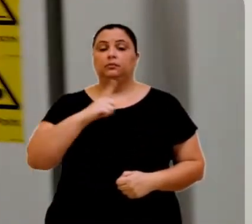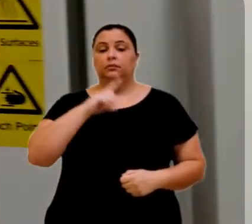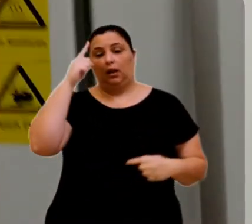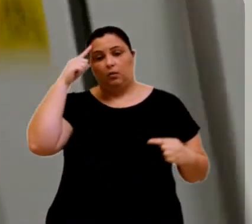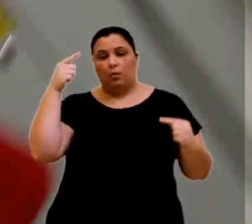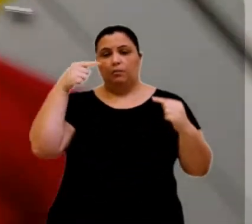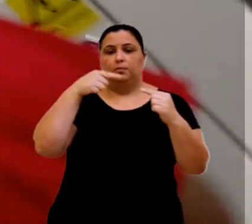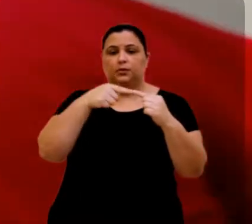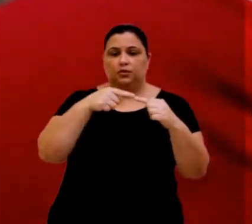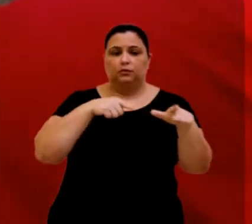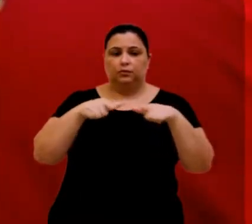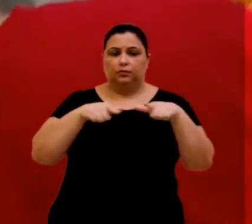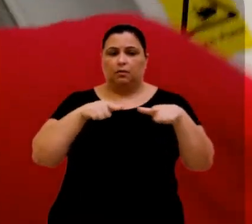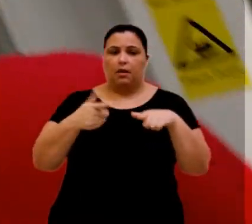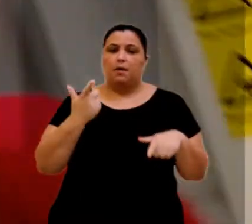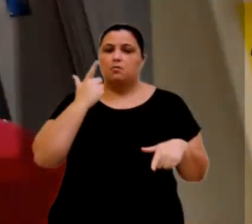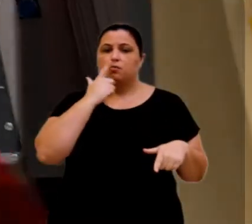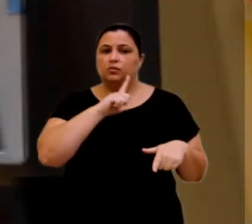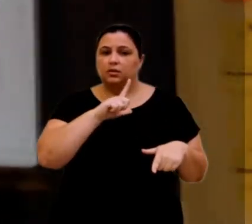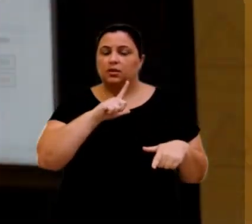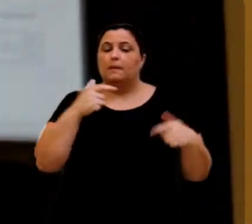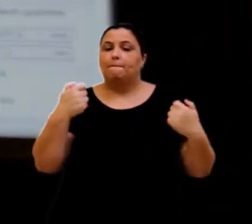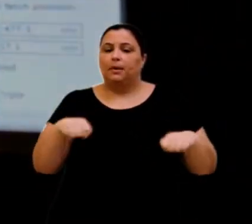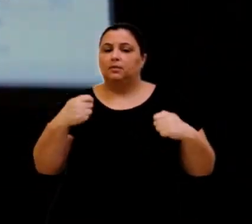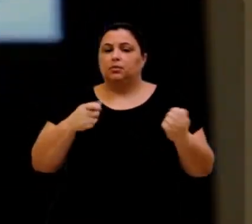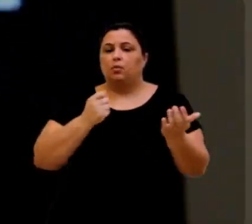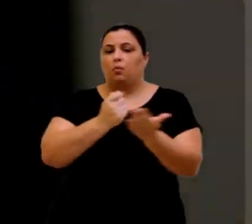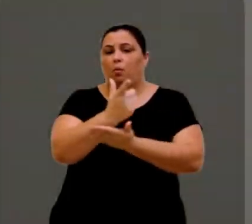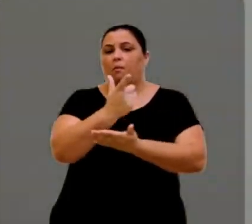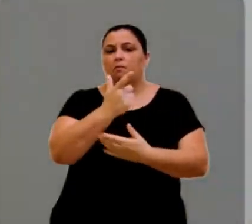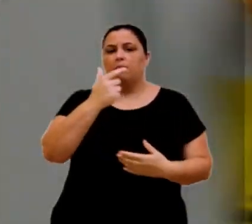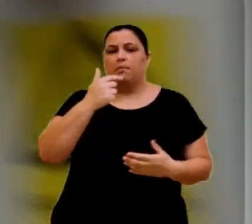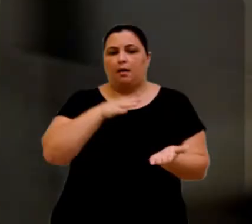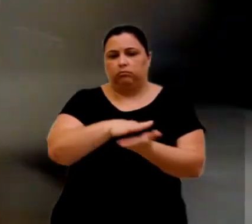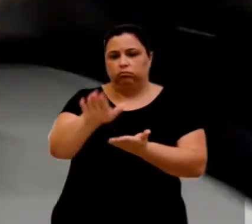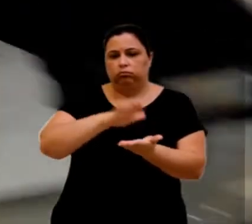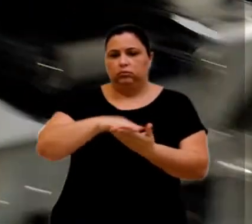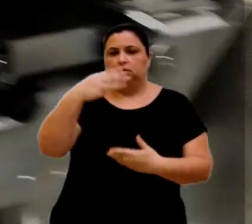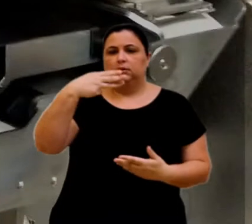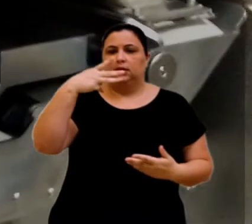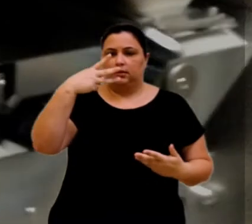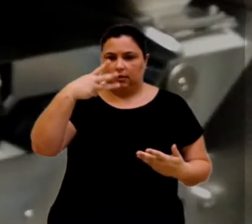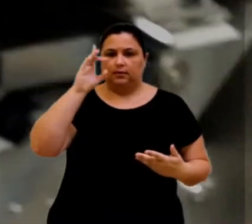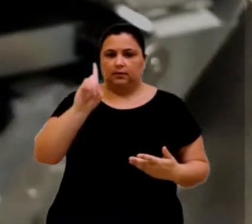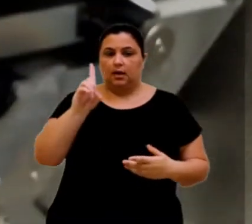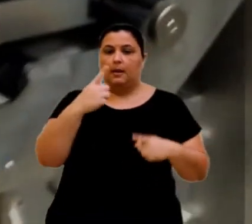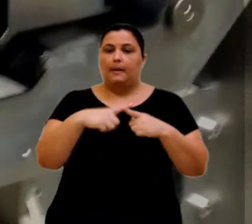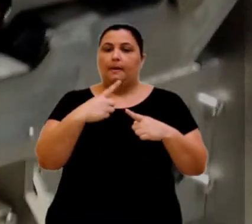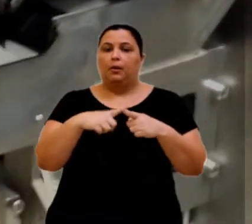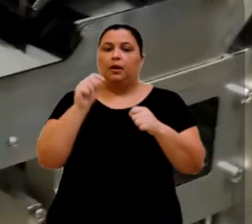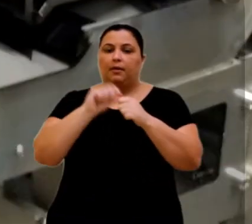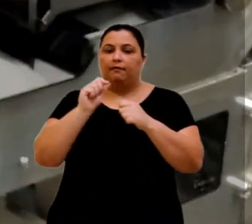Para que os objetivos dessa linha de ação fossem alcançados, foi necessária a aquisição de uma impressora 3D para a